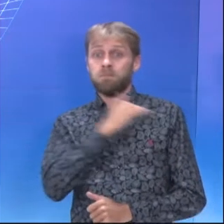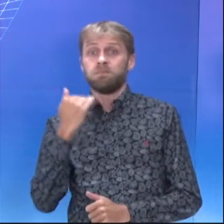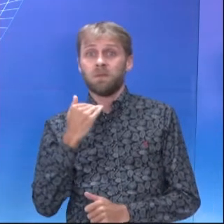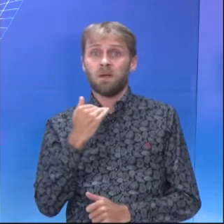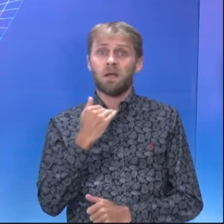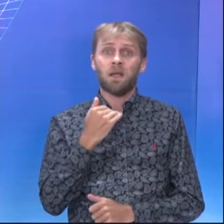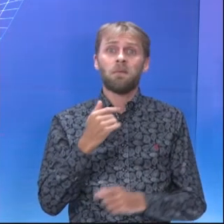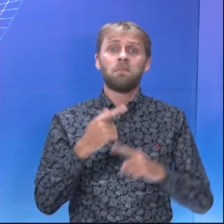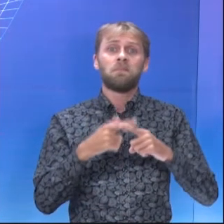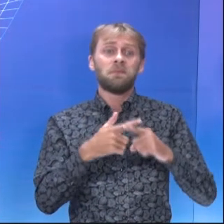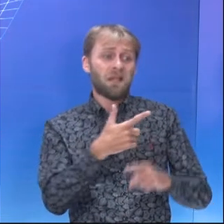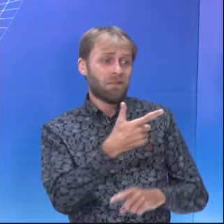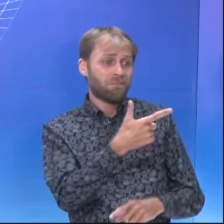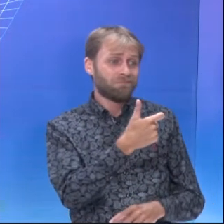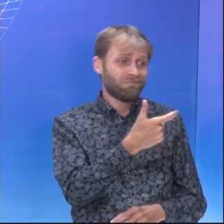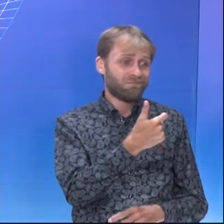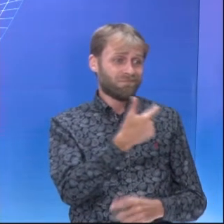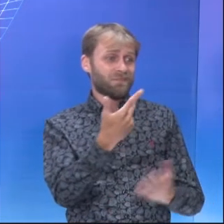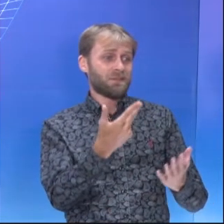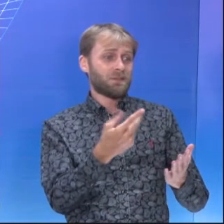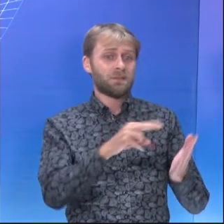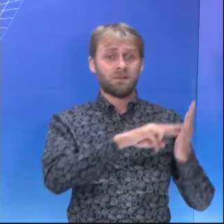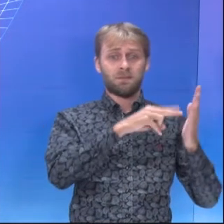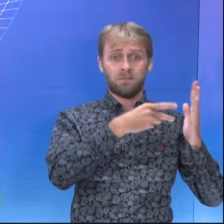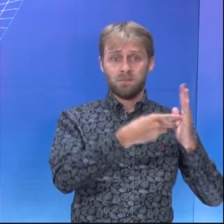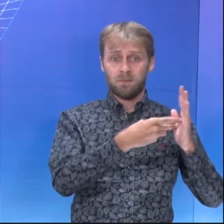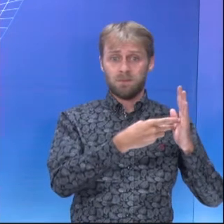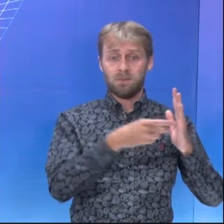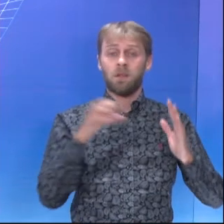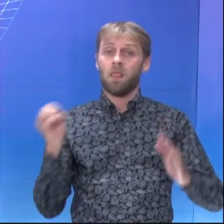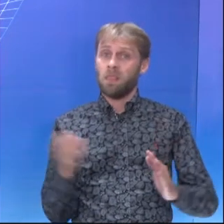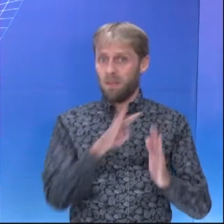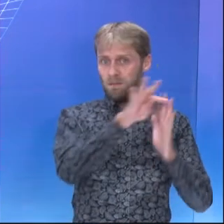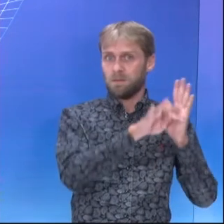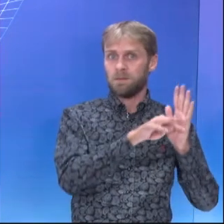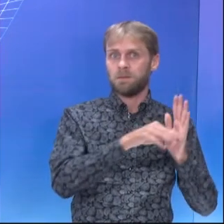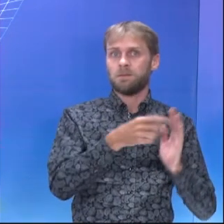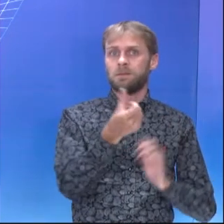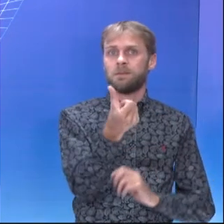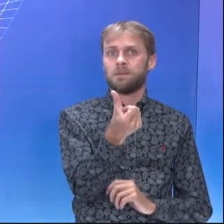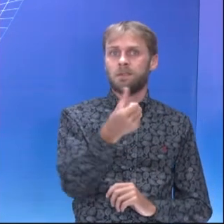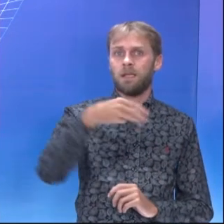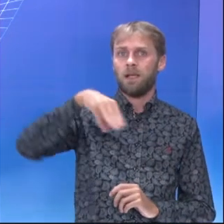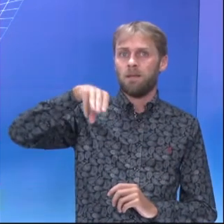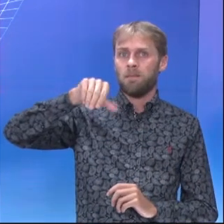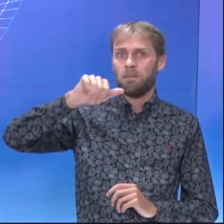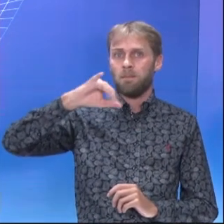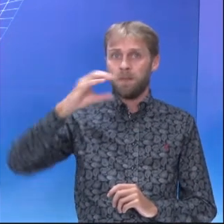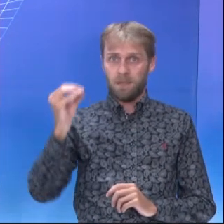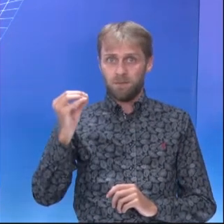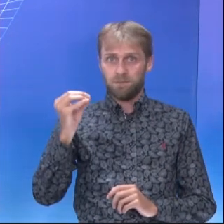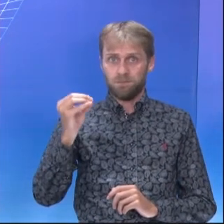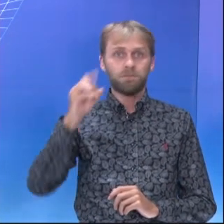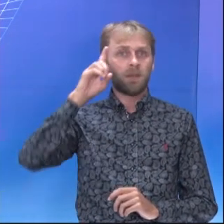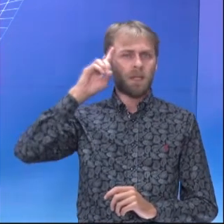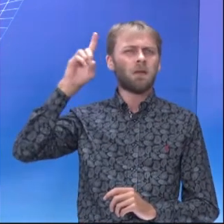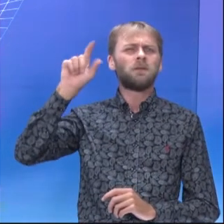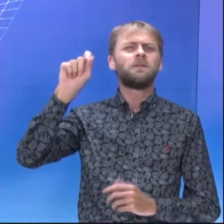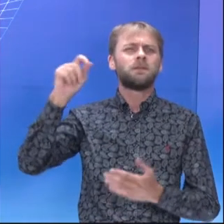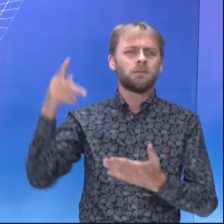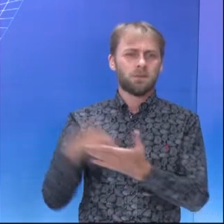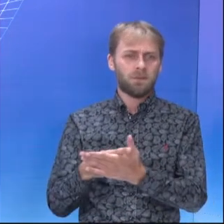is rejected as symbol. New article, May 6. Datas de quando aconteceu.